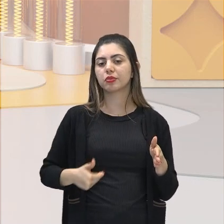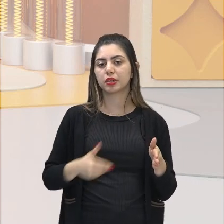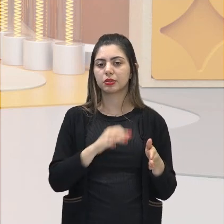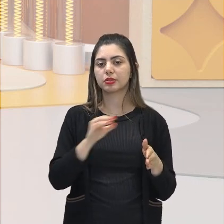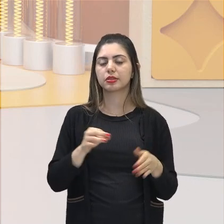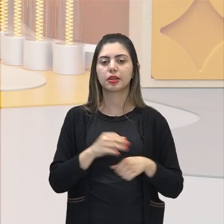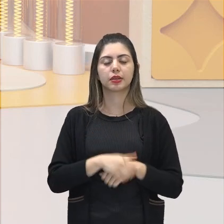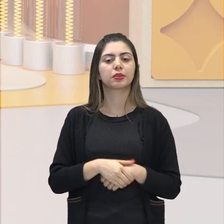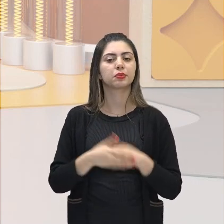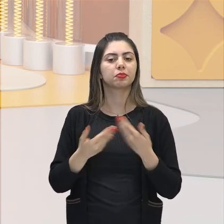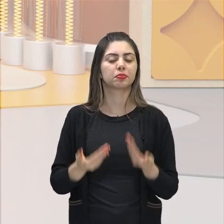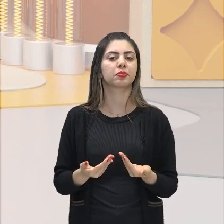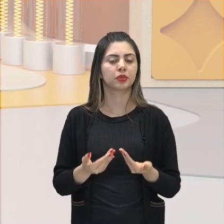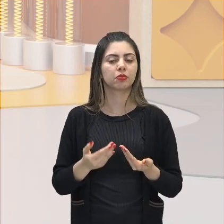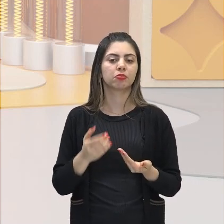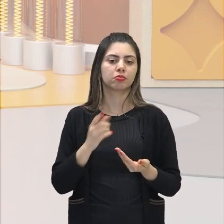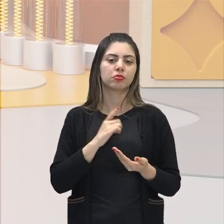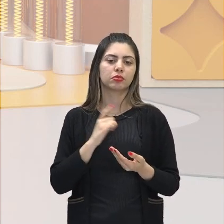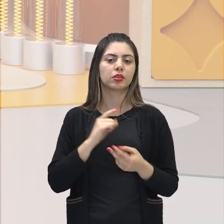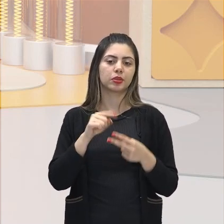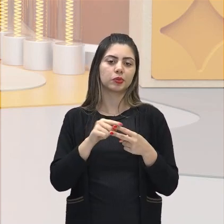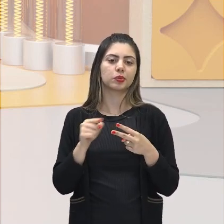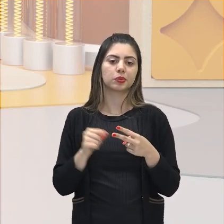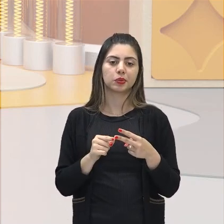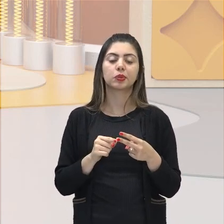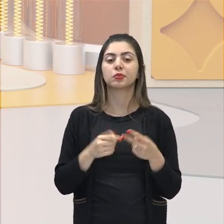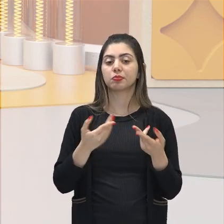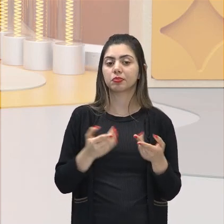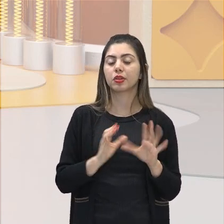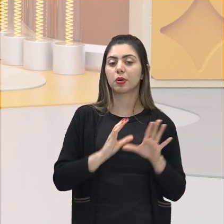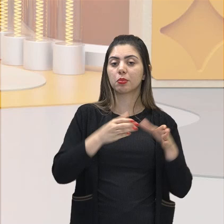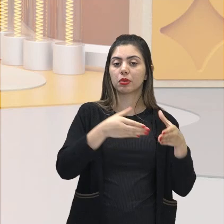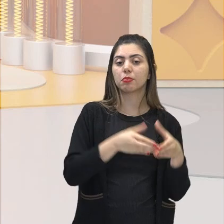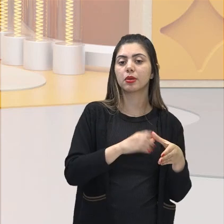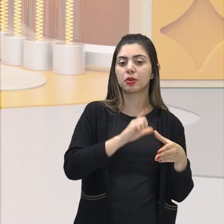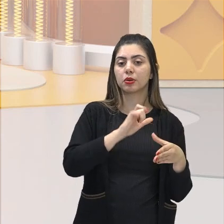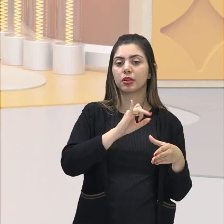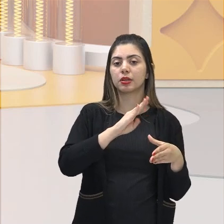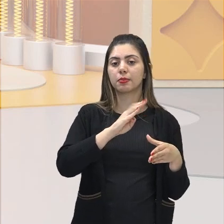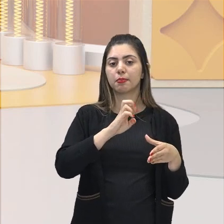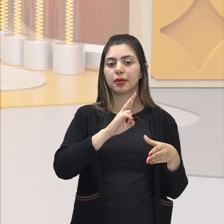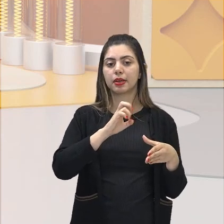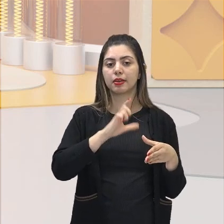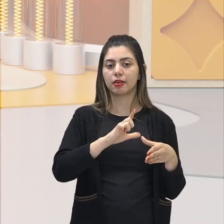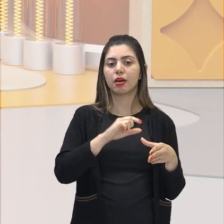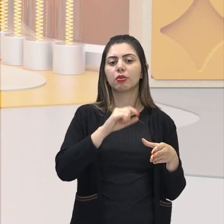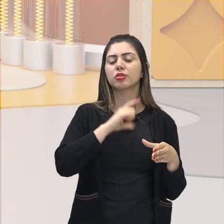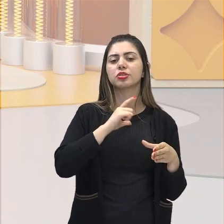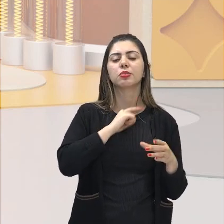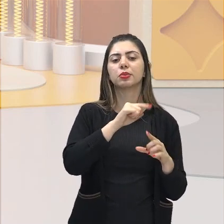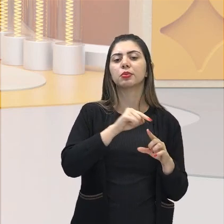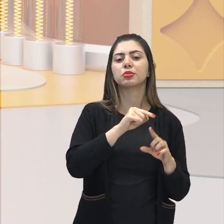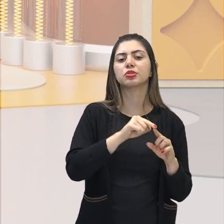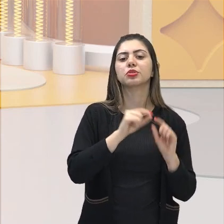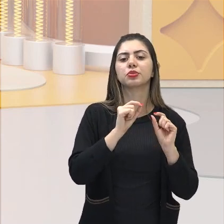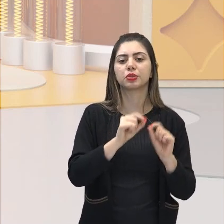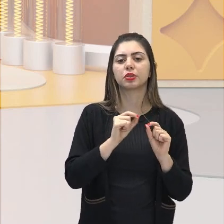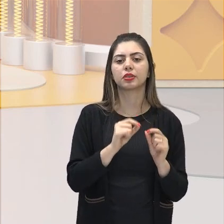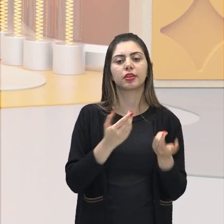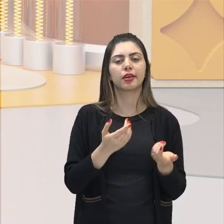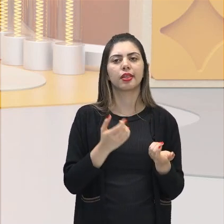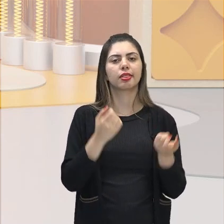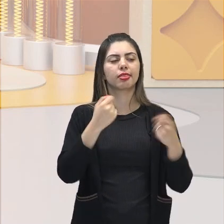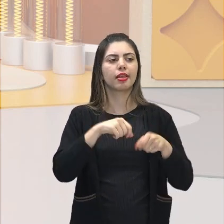respectivamente, esses. O Partido Liberal, apelidado de Lusias, e que queriam o quê? Defendiam mais